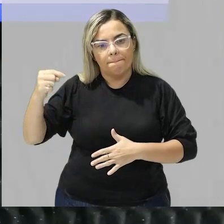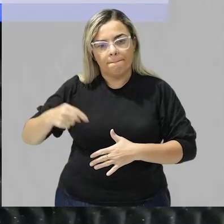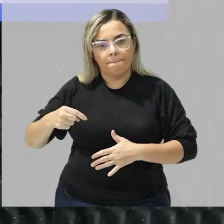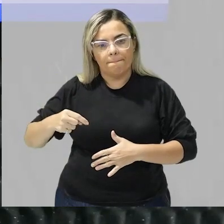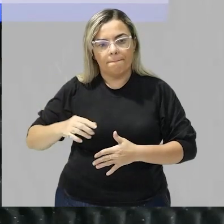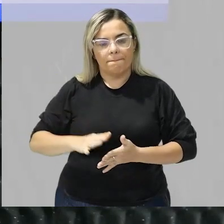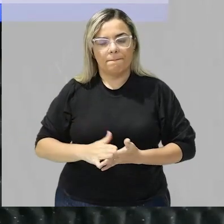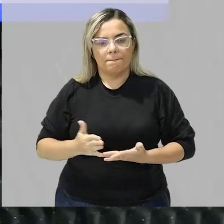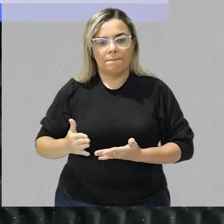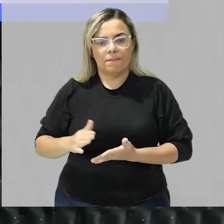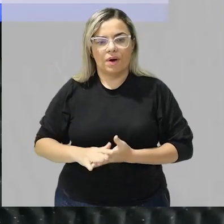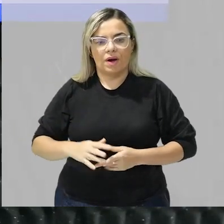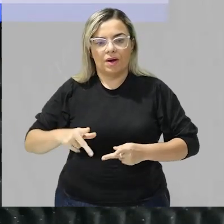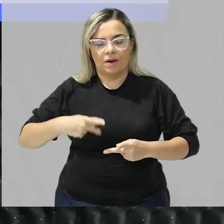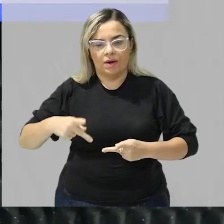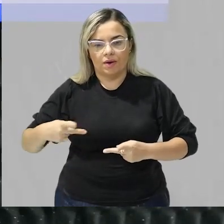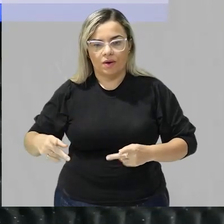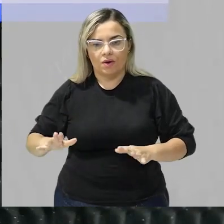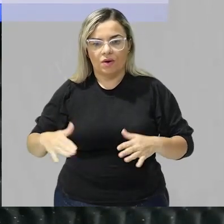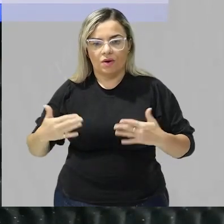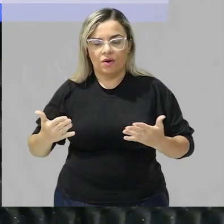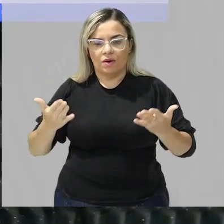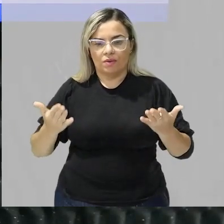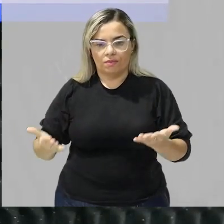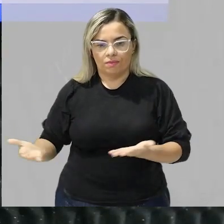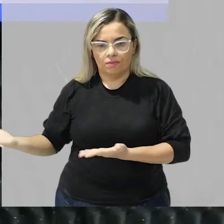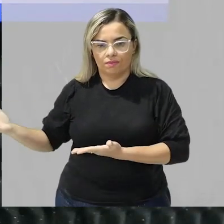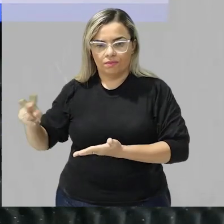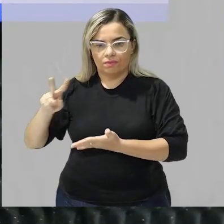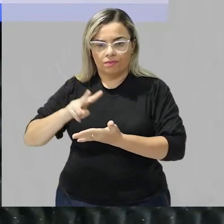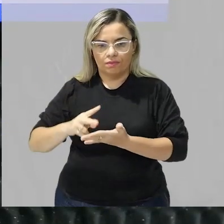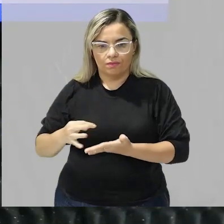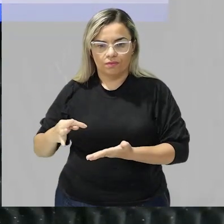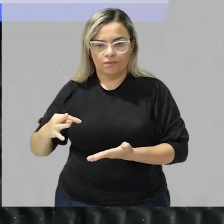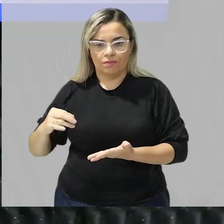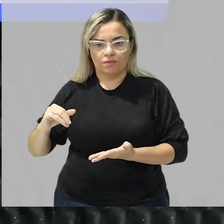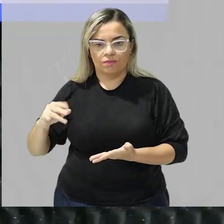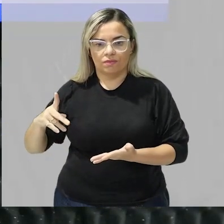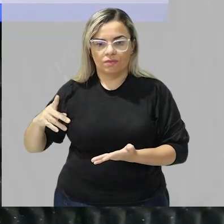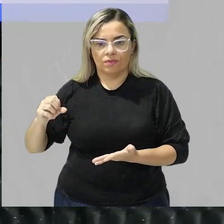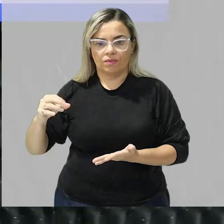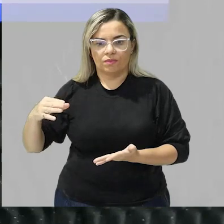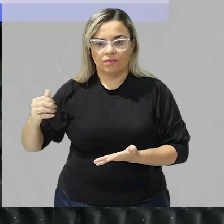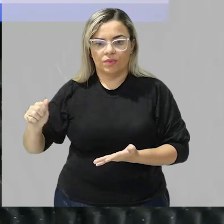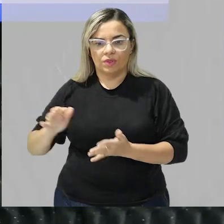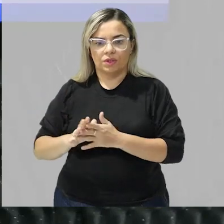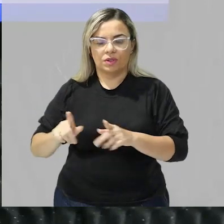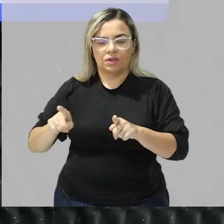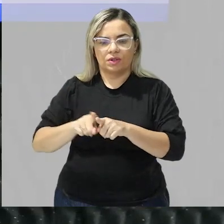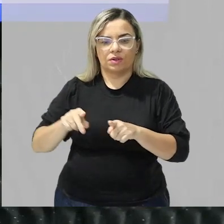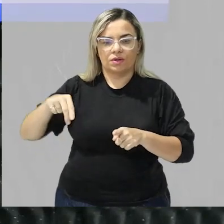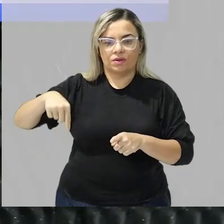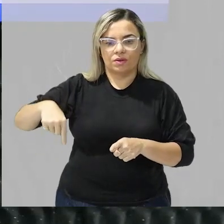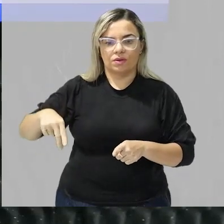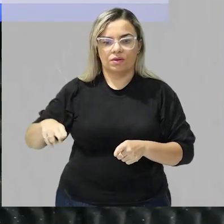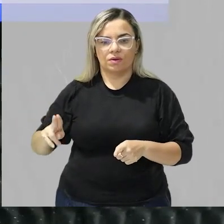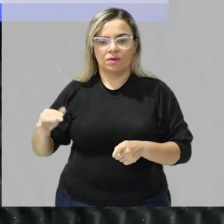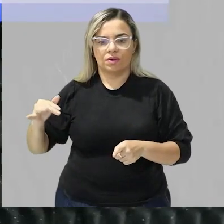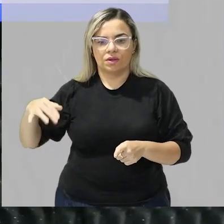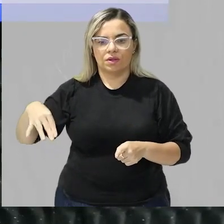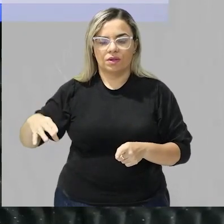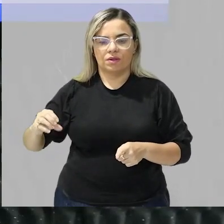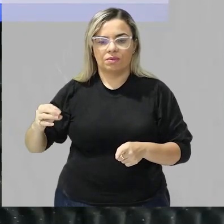as proteínas quais são? tripicina e a quimiotripicina então ela termina de digerir